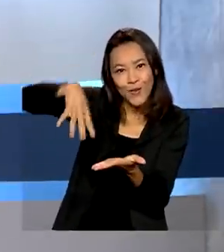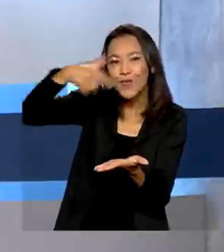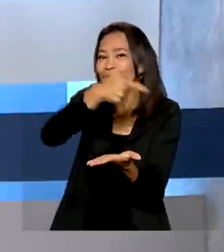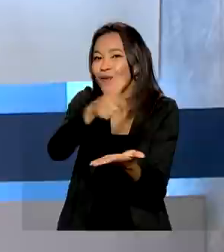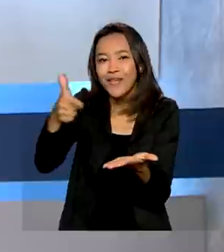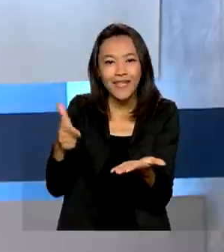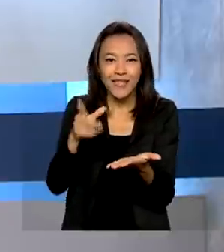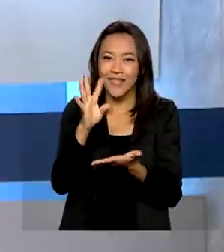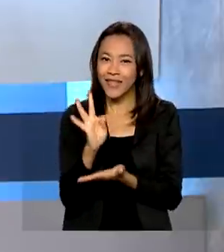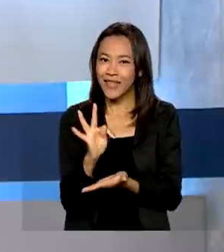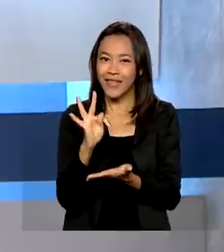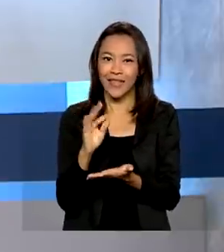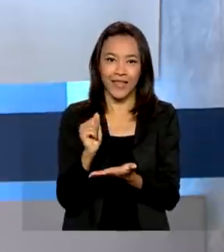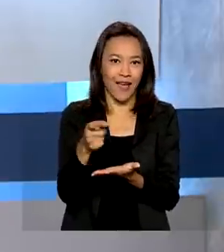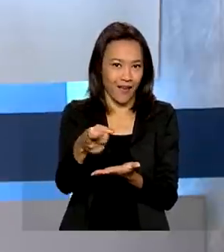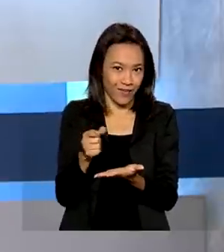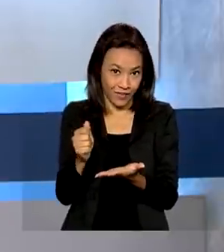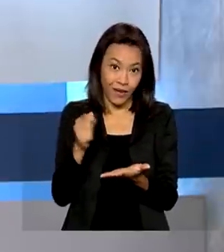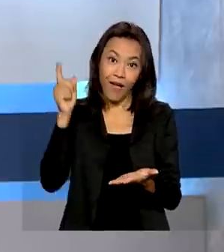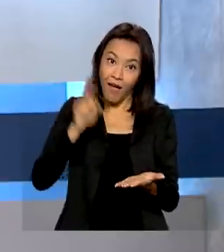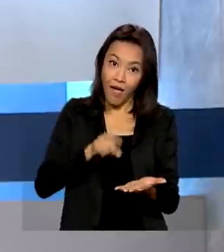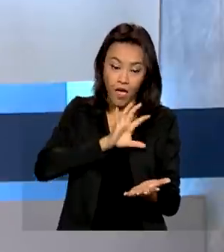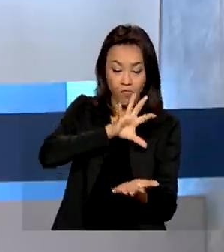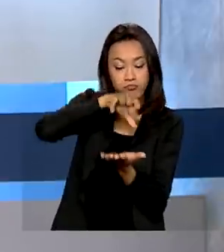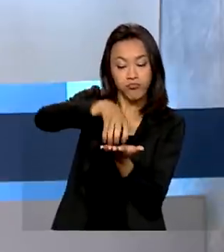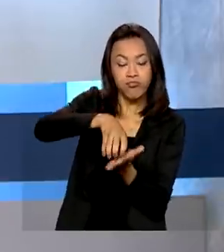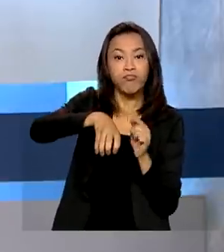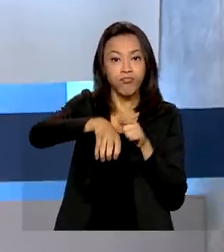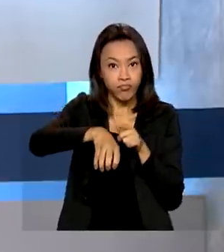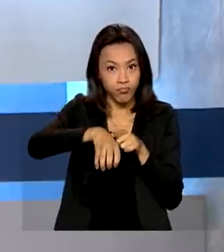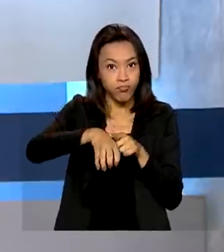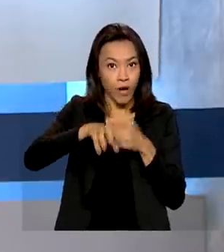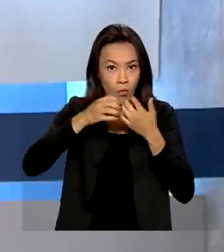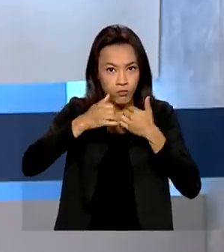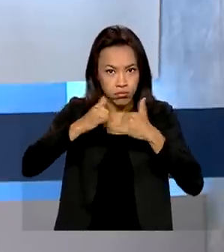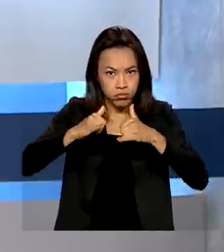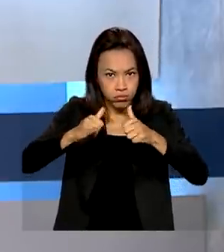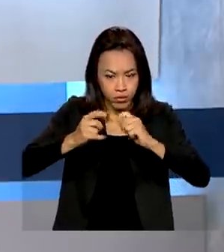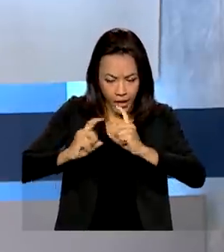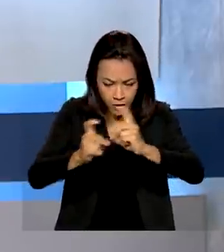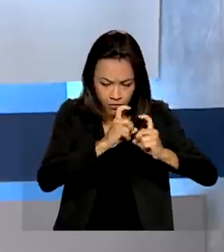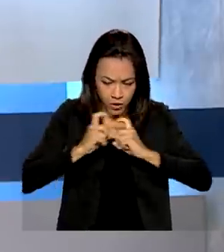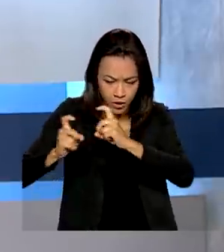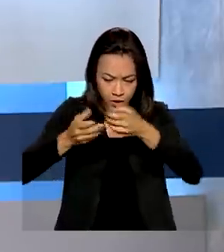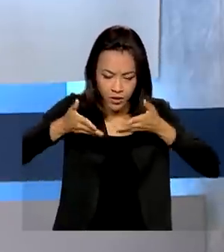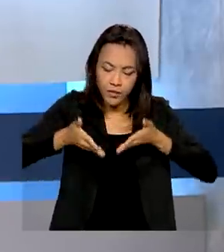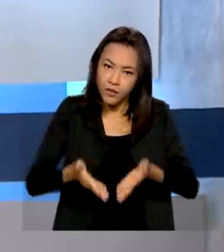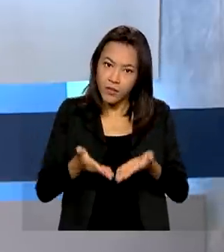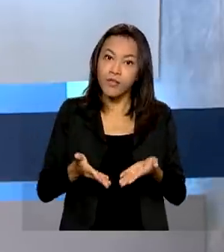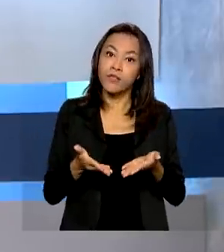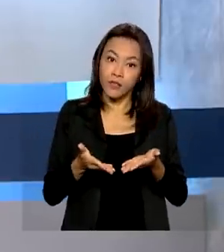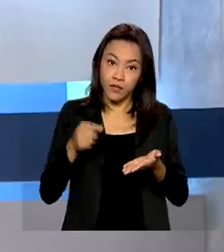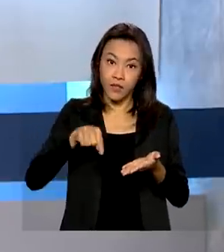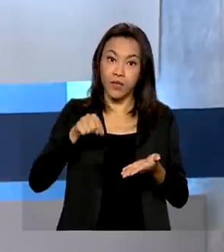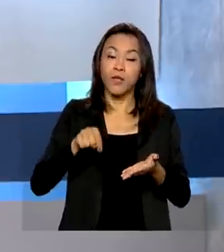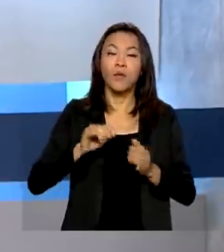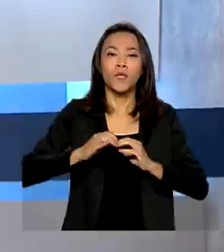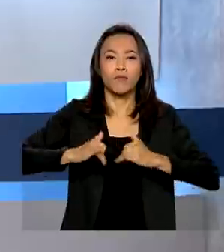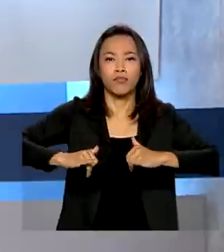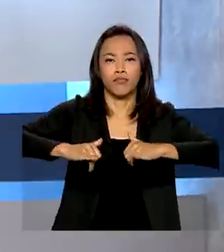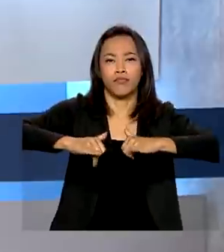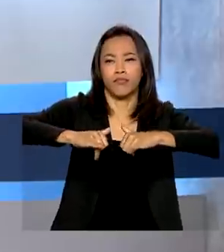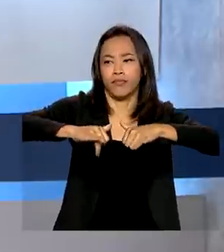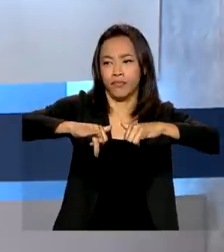até o fim do ano. A previsão é do operador nacional do sistema elétrico que faz o controle da operação das instalações de